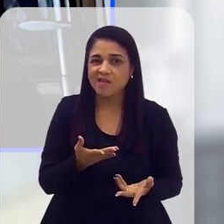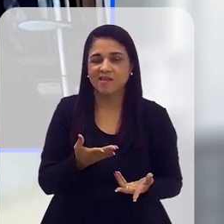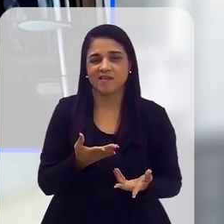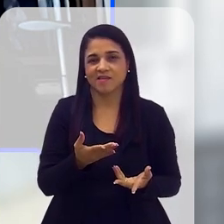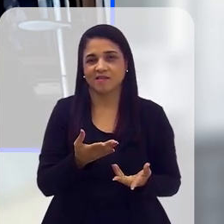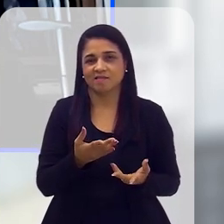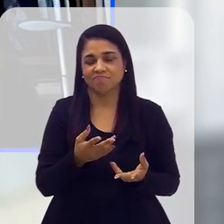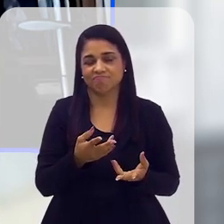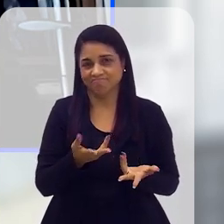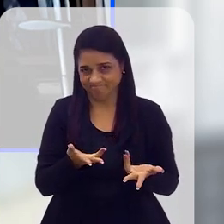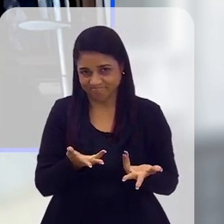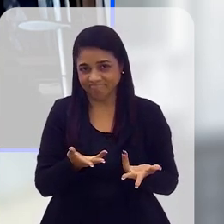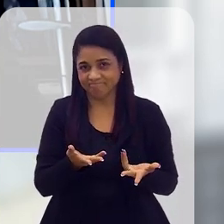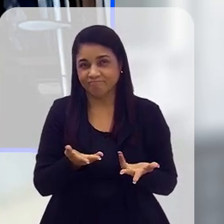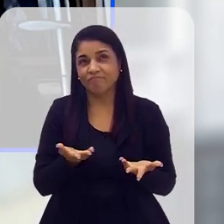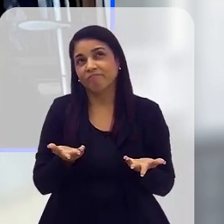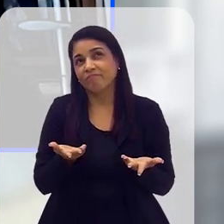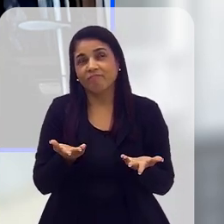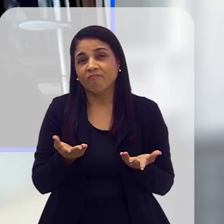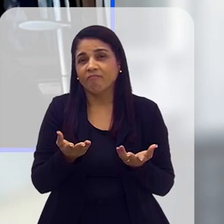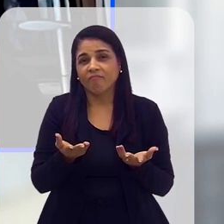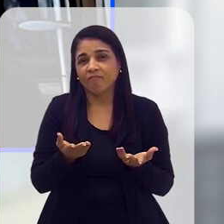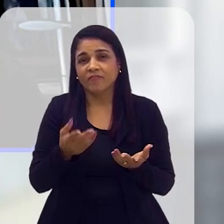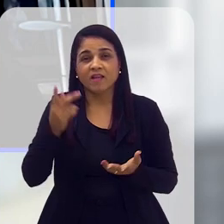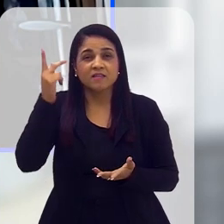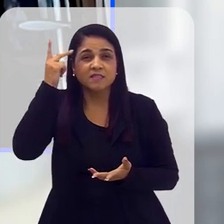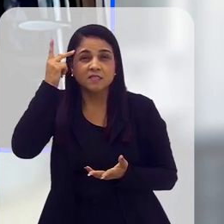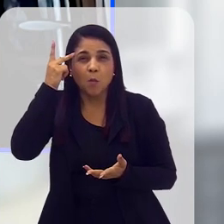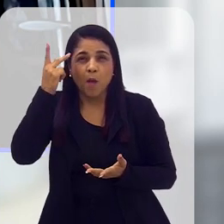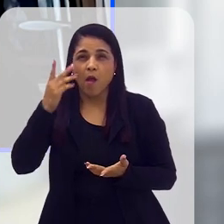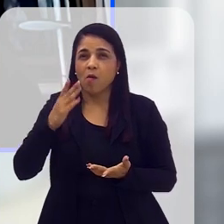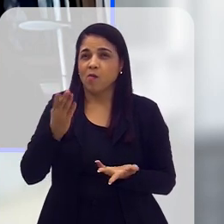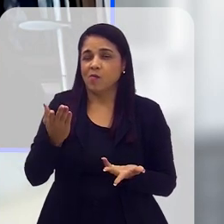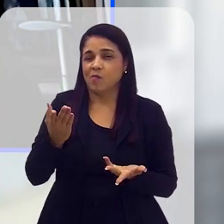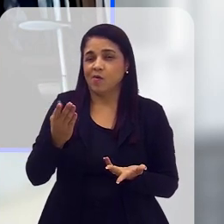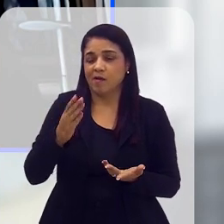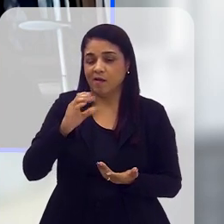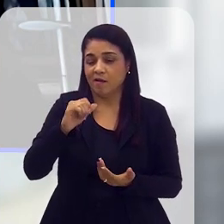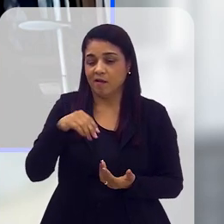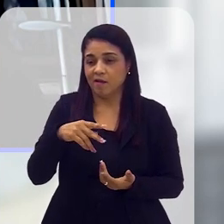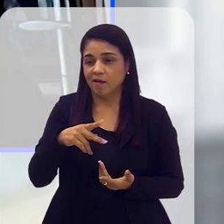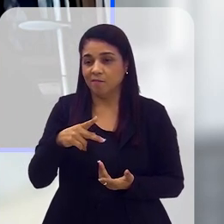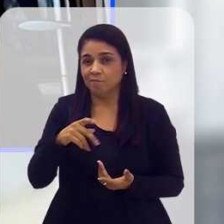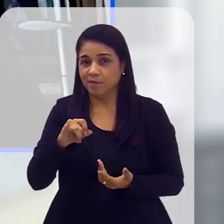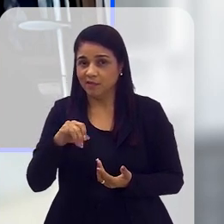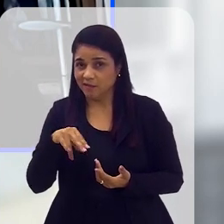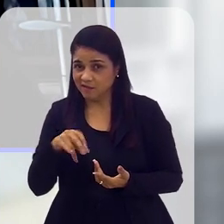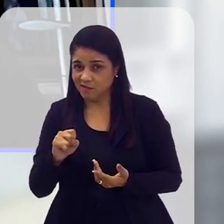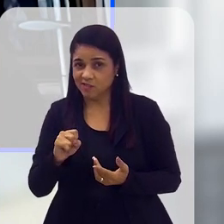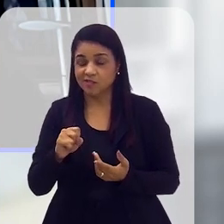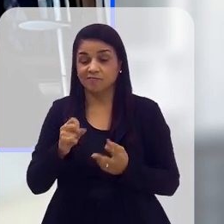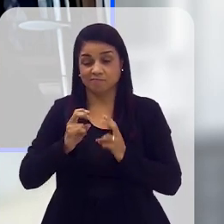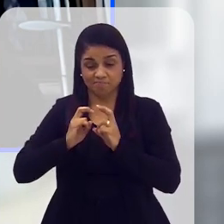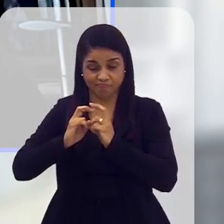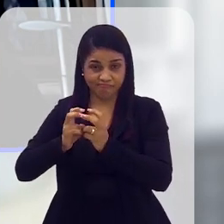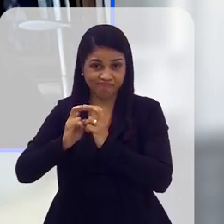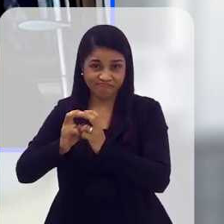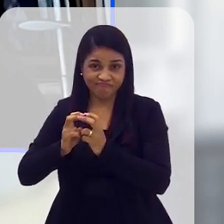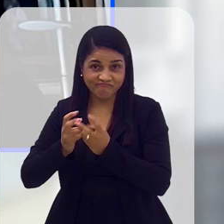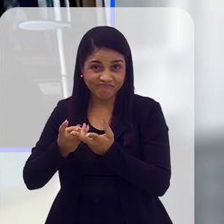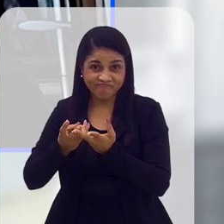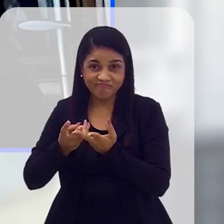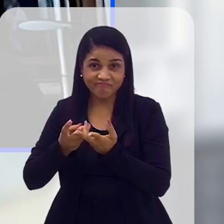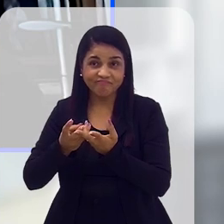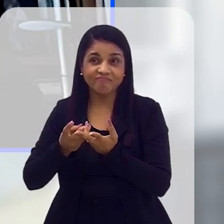regrediu, faço o exemplo, por exemplo, da relação São Paulo-Campinas, que era uma das duas grandes cidades maiores do Brasil,